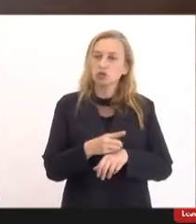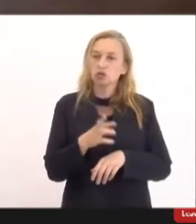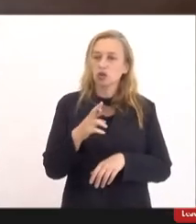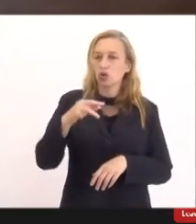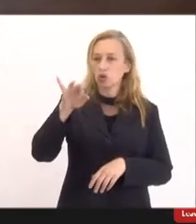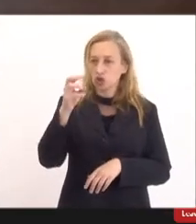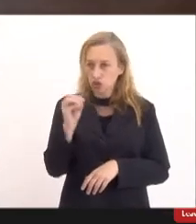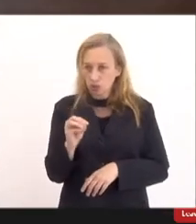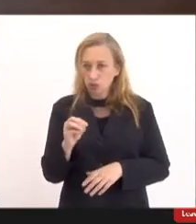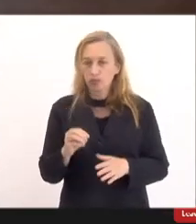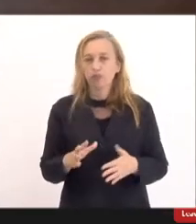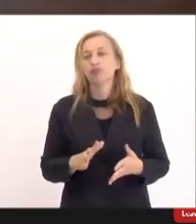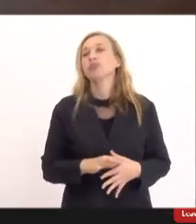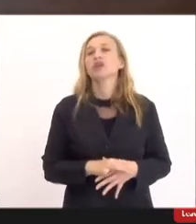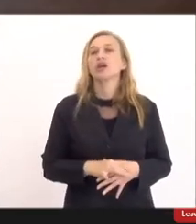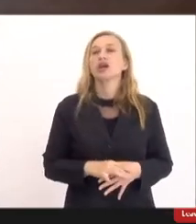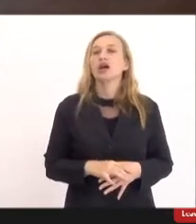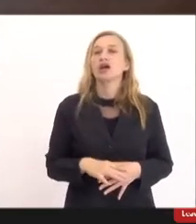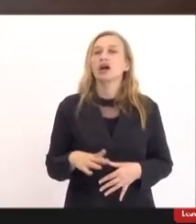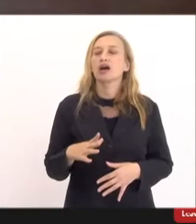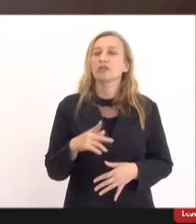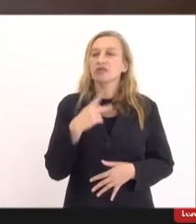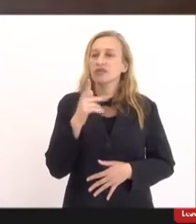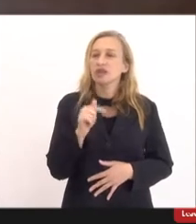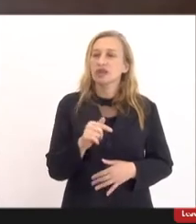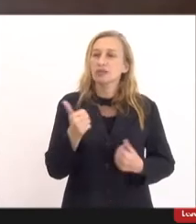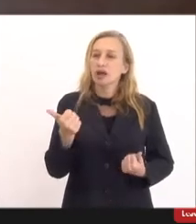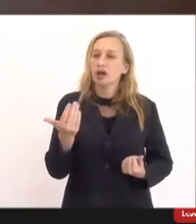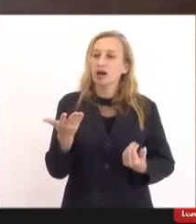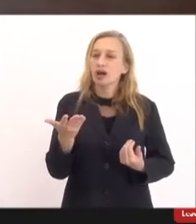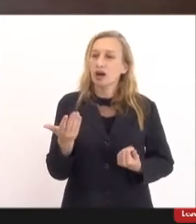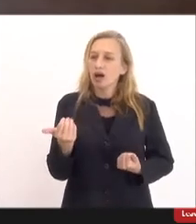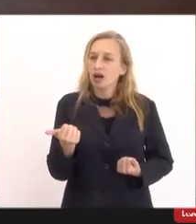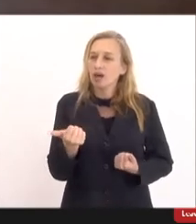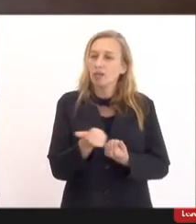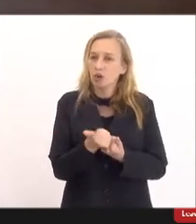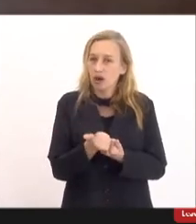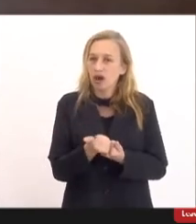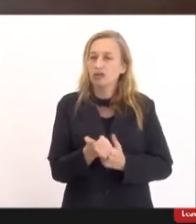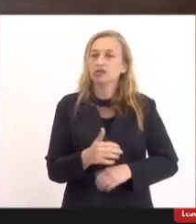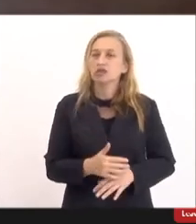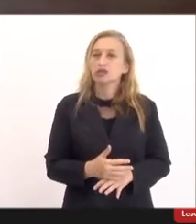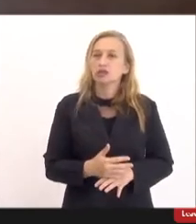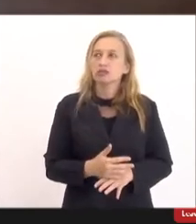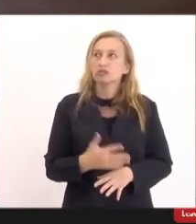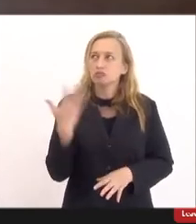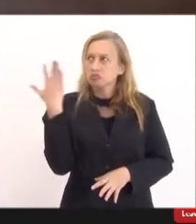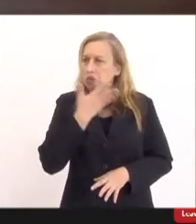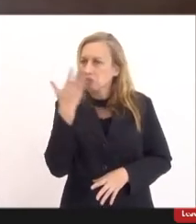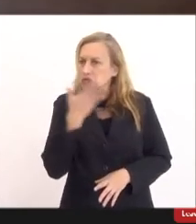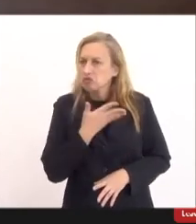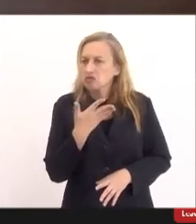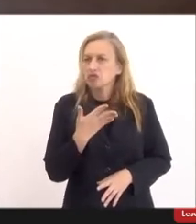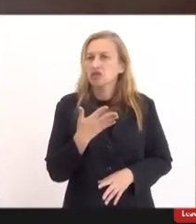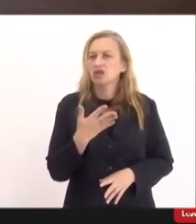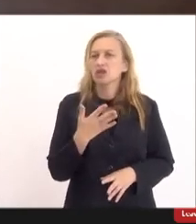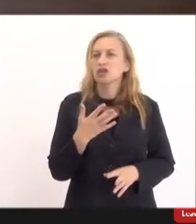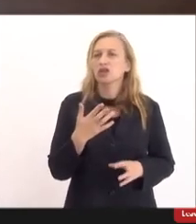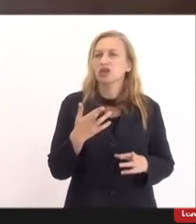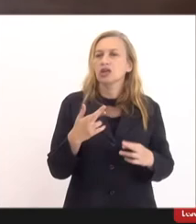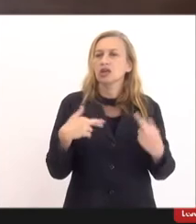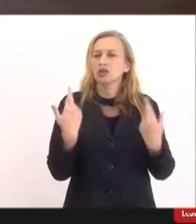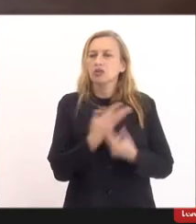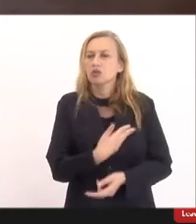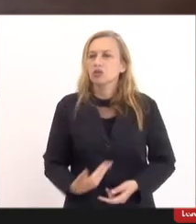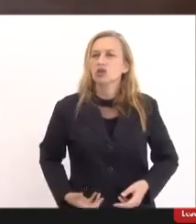Zambucha meu intuito aqui é apenas de colaborar eu ainda não vi aqui na audiência e